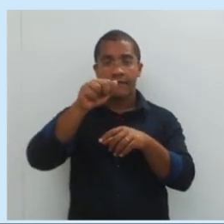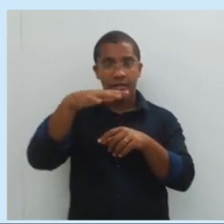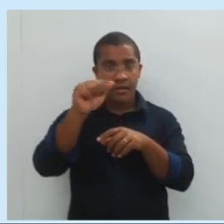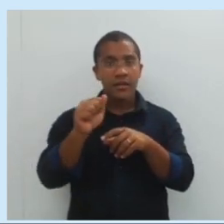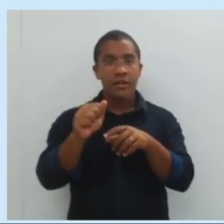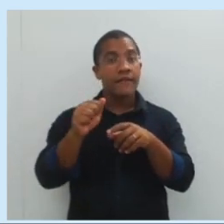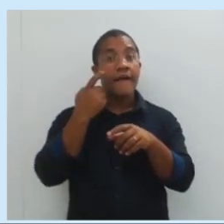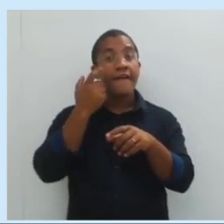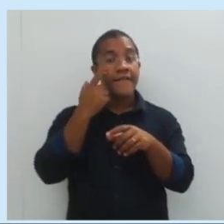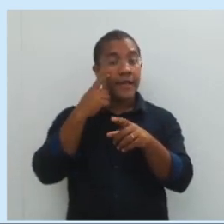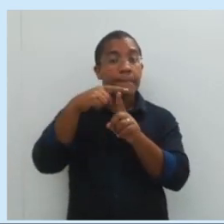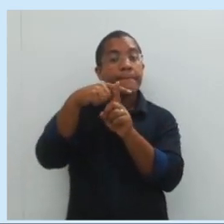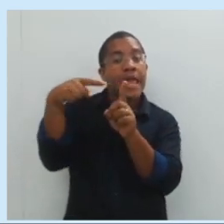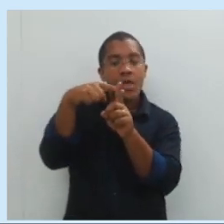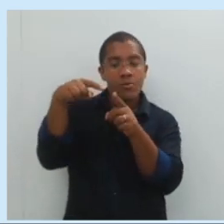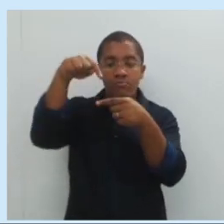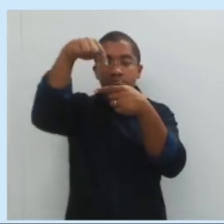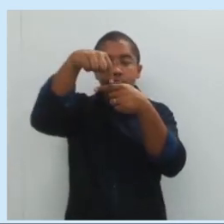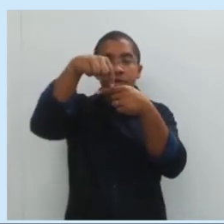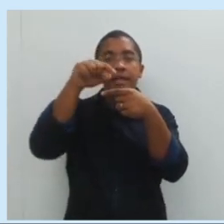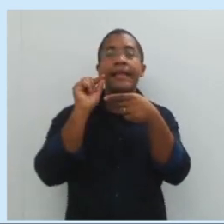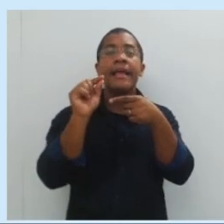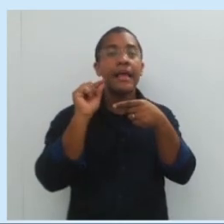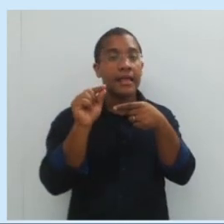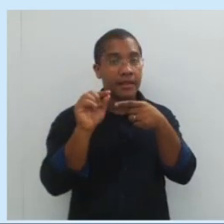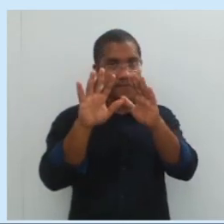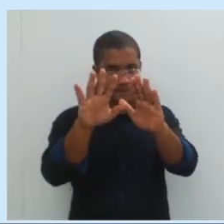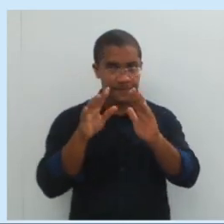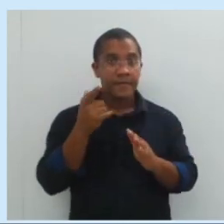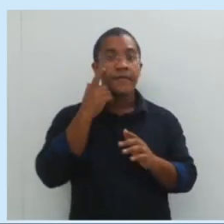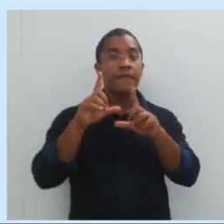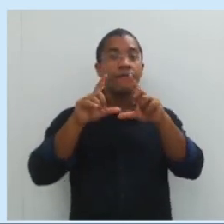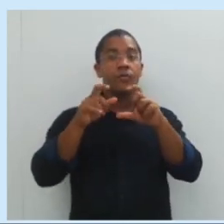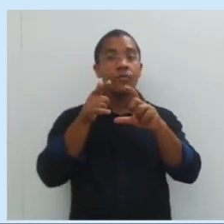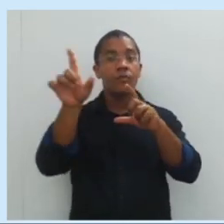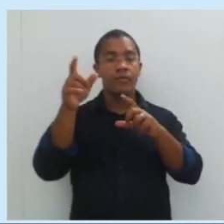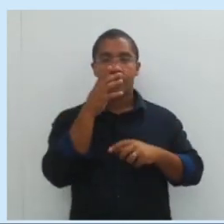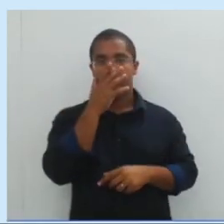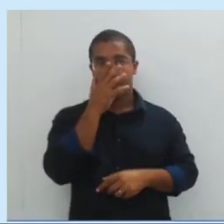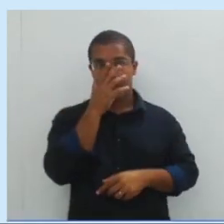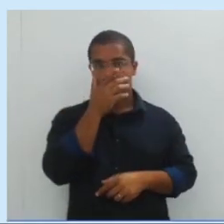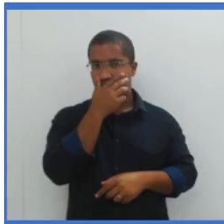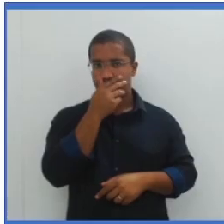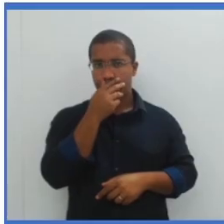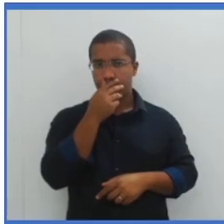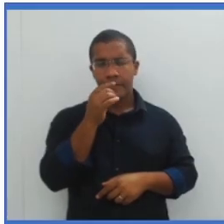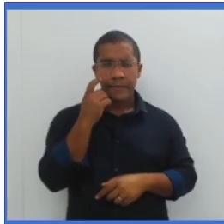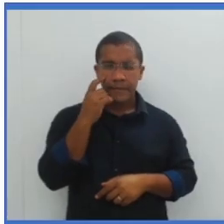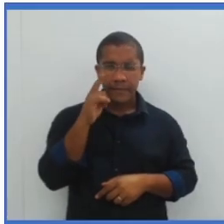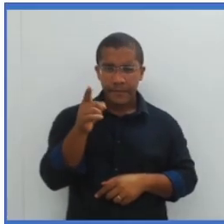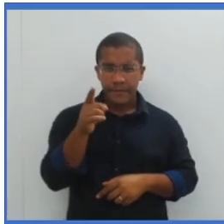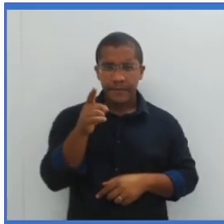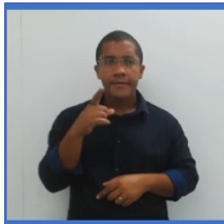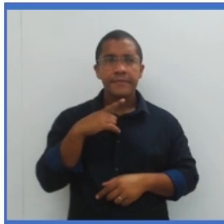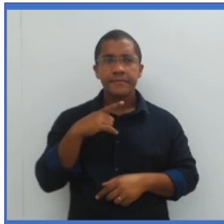quem está no meio. Beleza? Vamos para a outra imagem. Próxima imagem. Quando